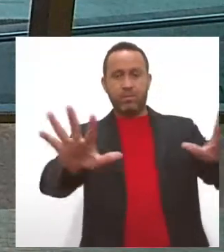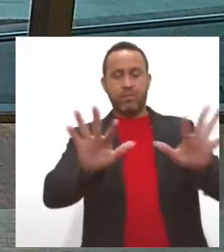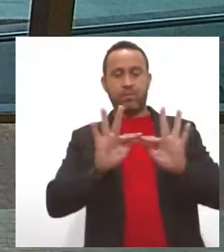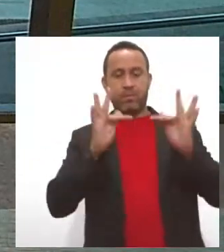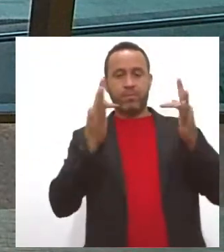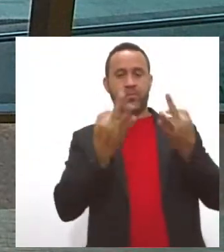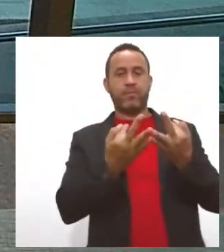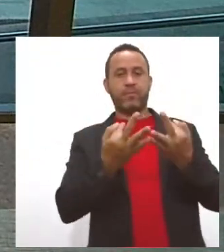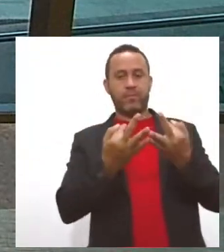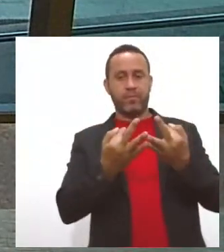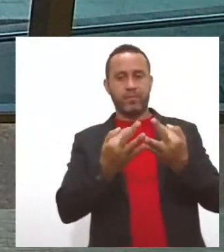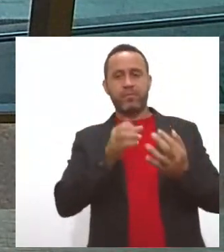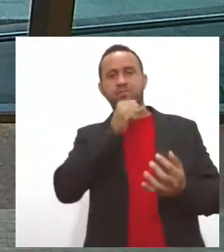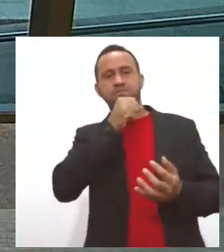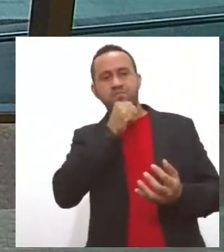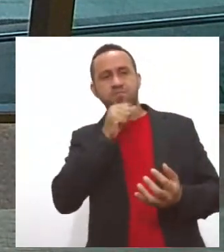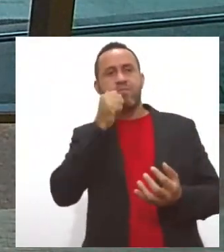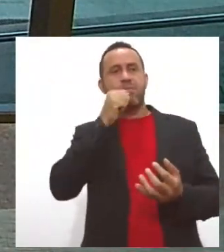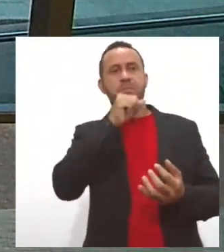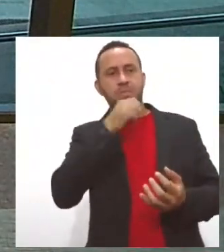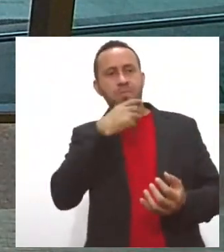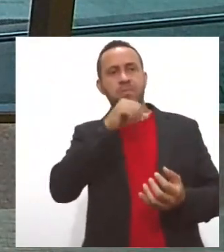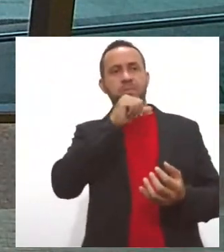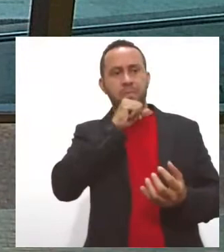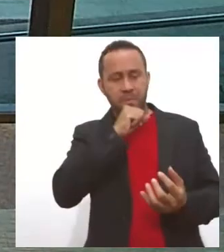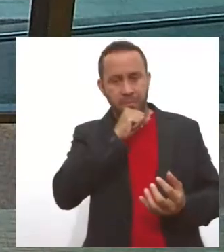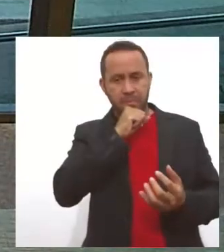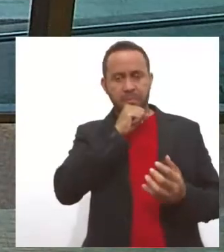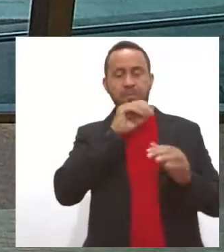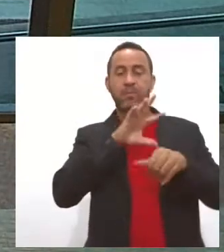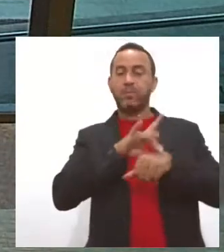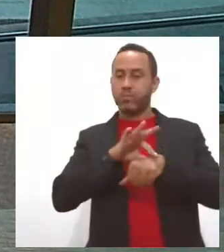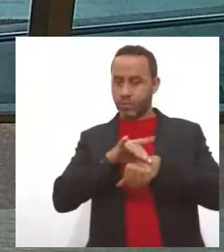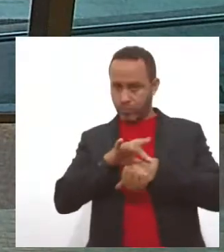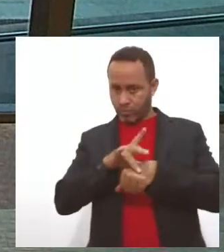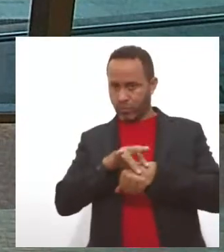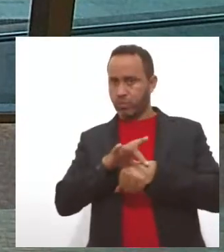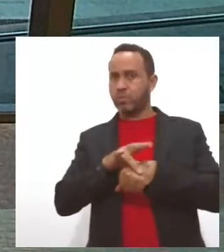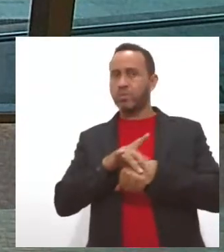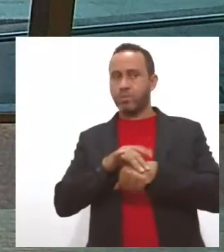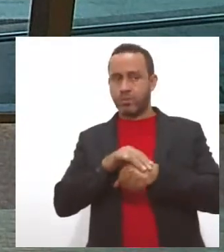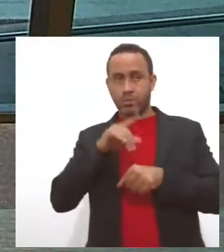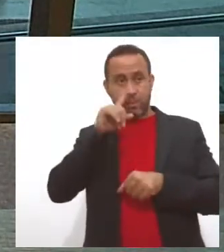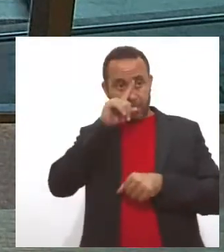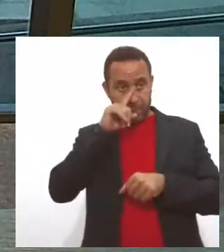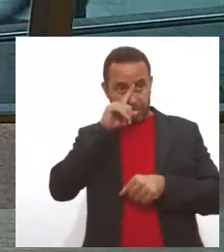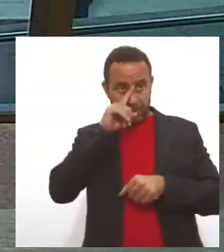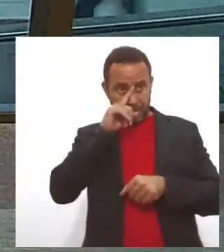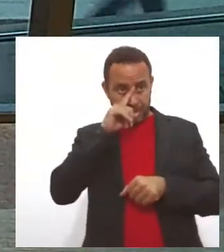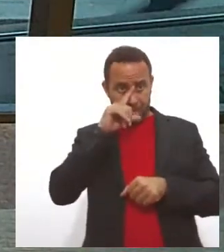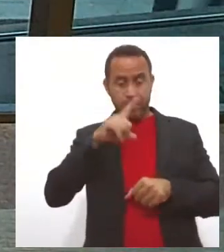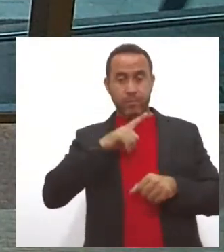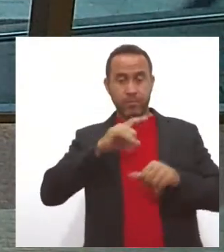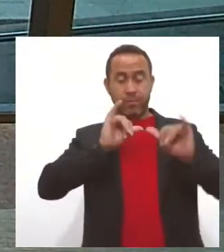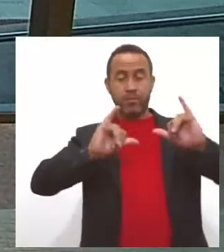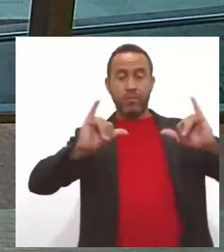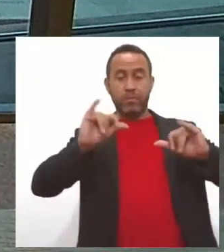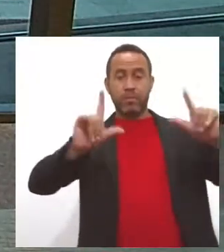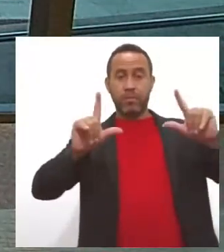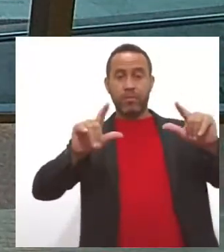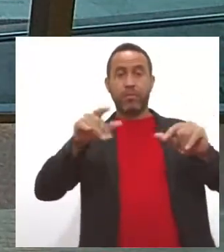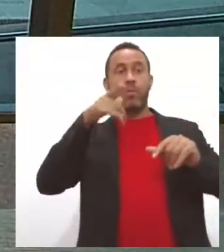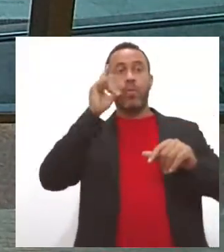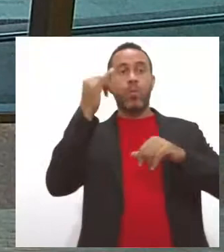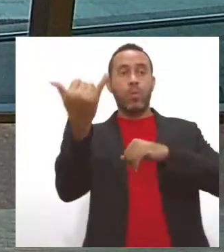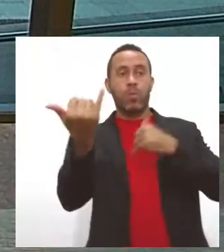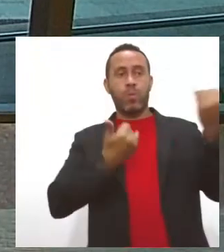avós, bisavós, enfim, levando a doença. E, gente, é um perigo muito grande. Inclusive, teve uma campanha que eu recebi ontem, um